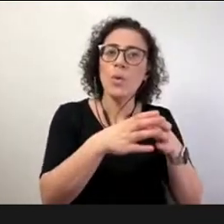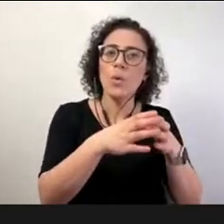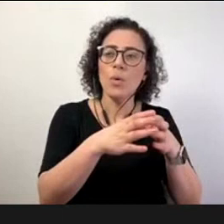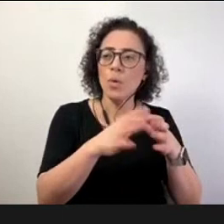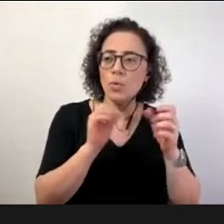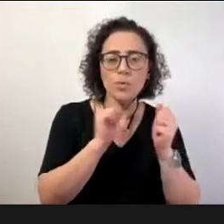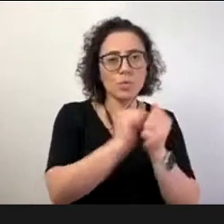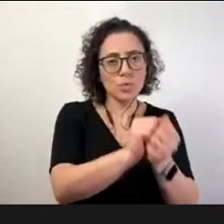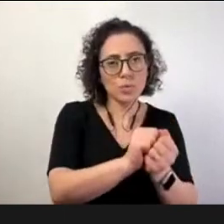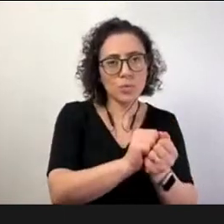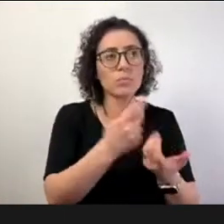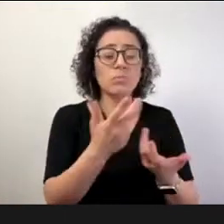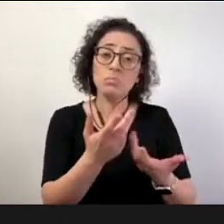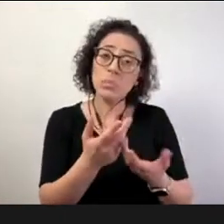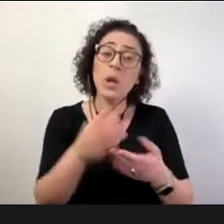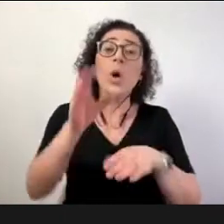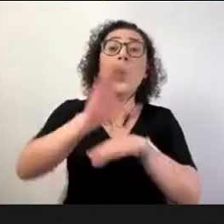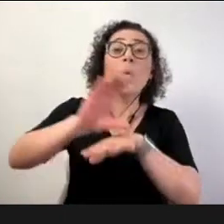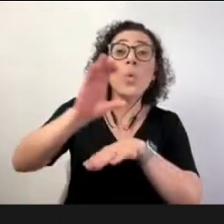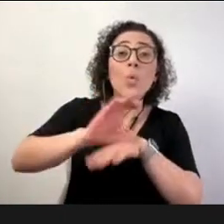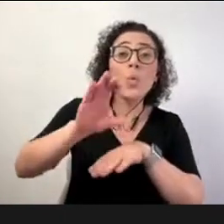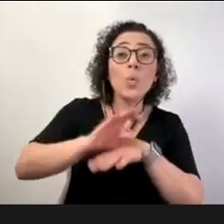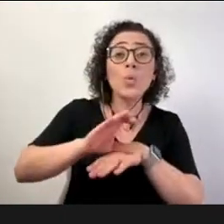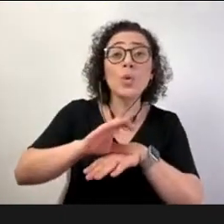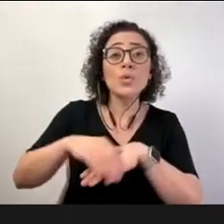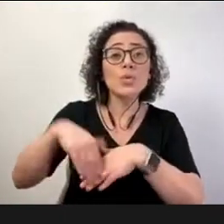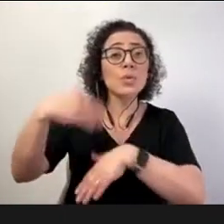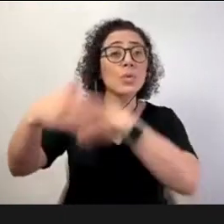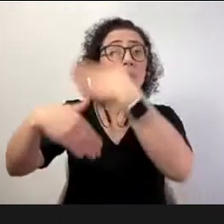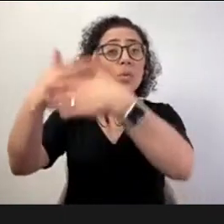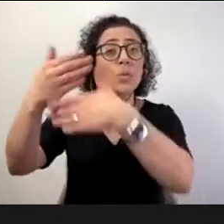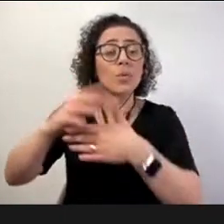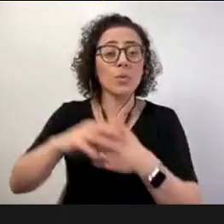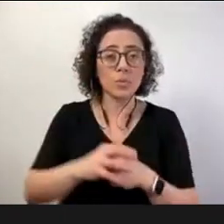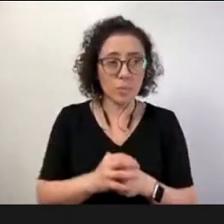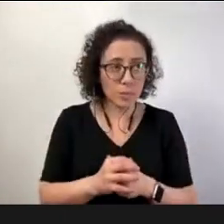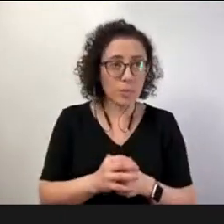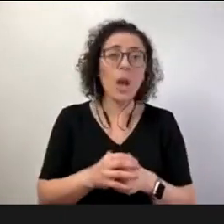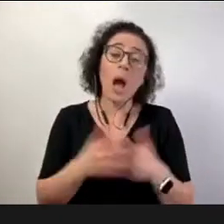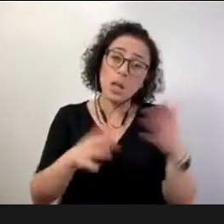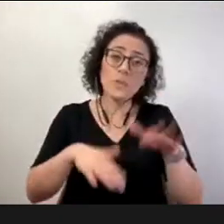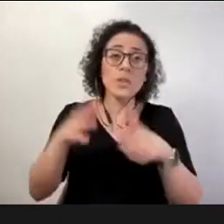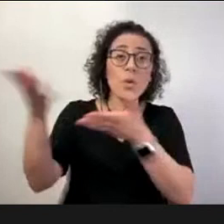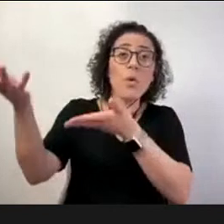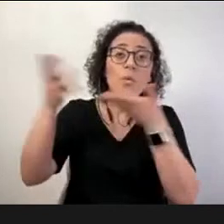cursos que se estruturam e aí tem especialistas que podem vir fazer uma fala ou ainda